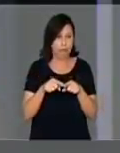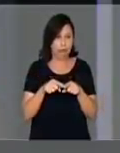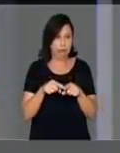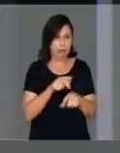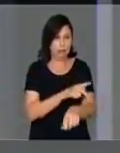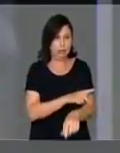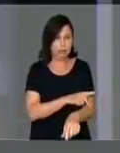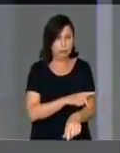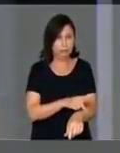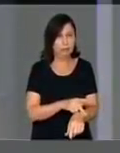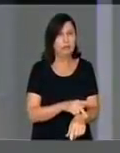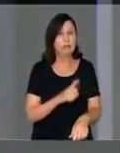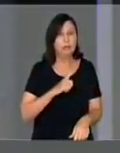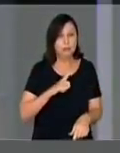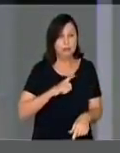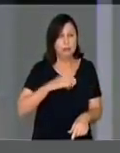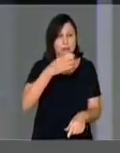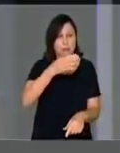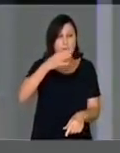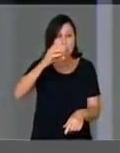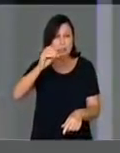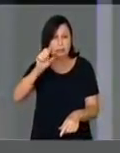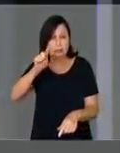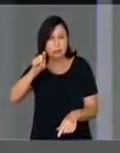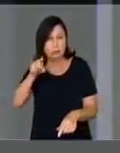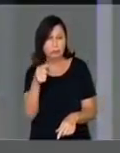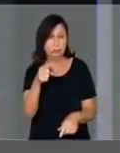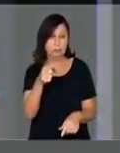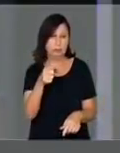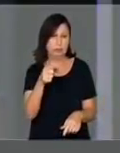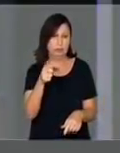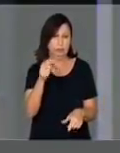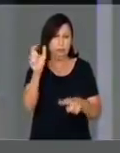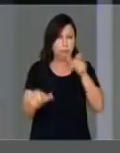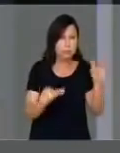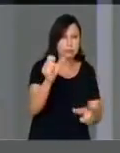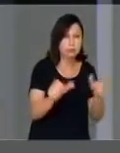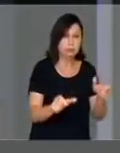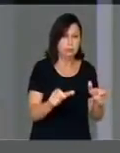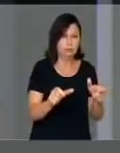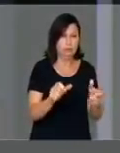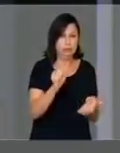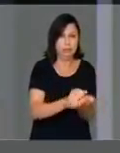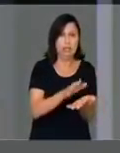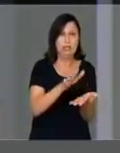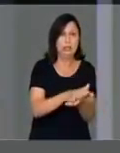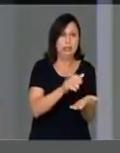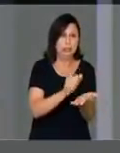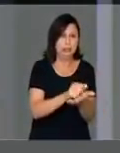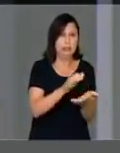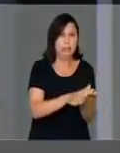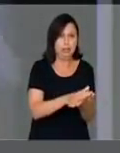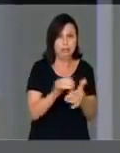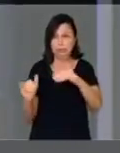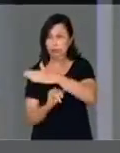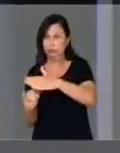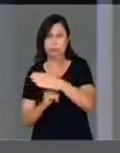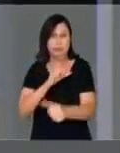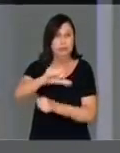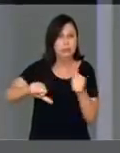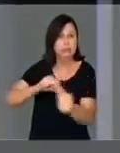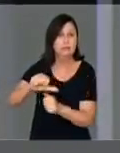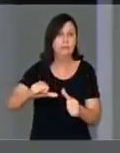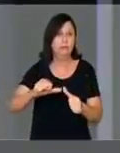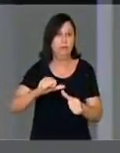Tem 40 mil pessoas cadastradas. É isso que vocês inventaram. Vocês institucionalizaram a corrupção.